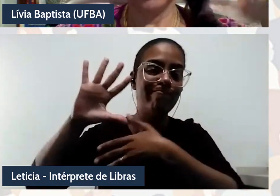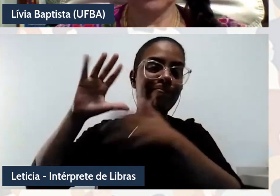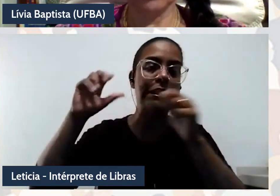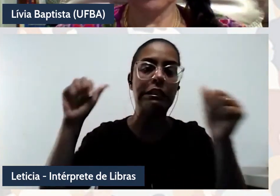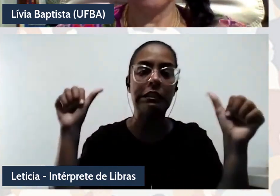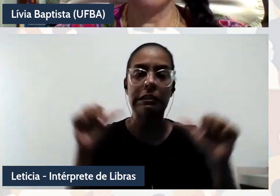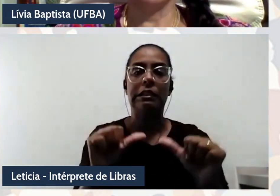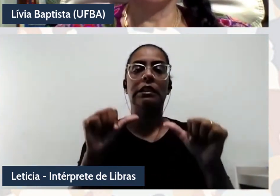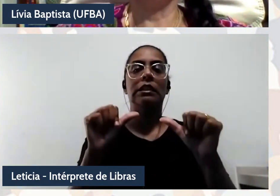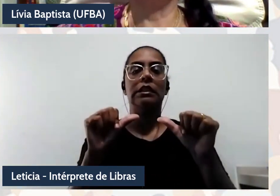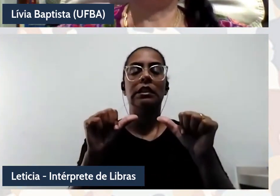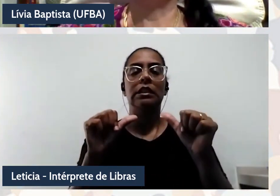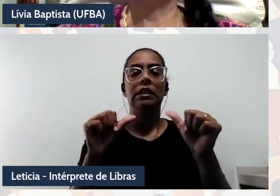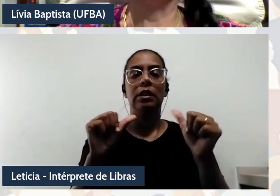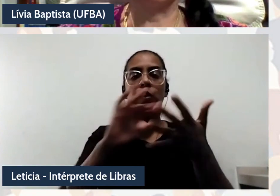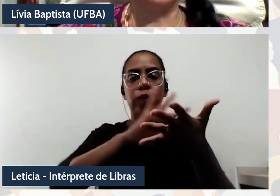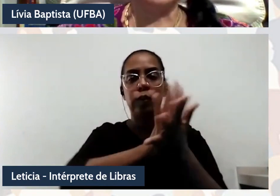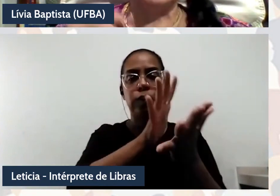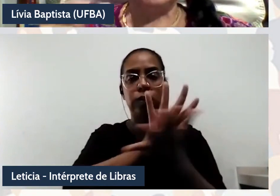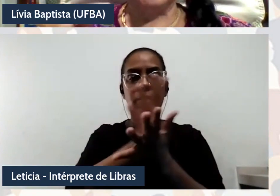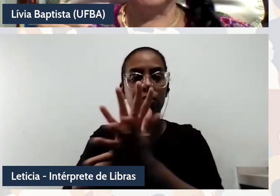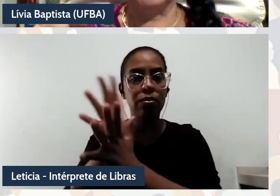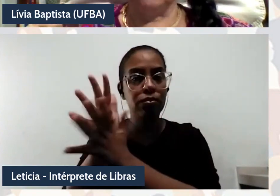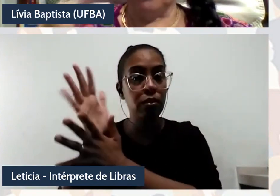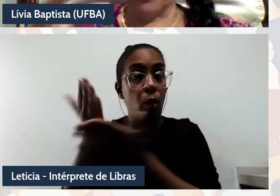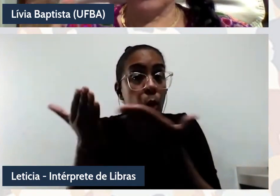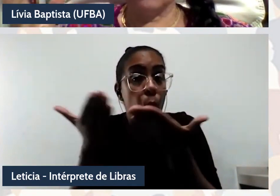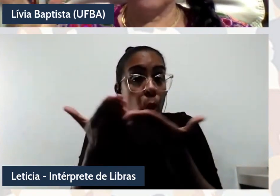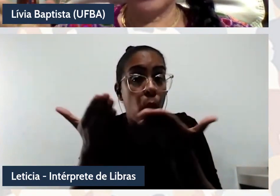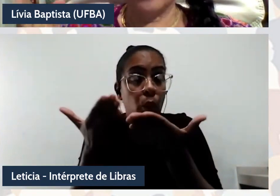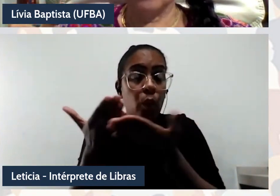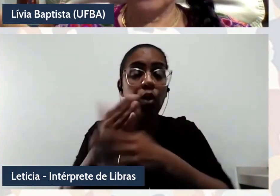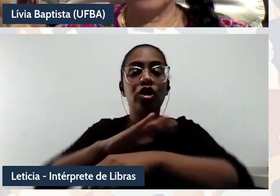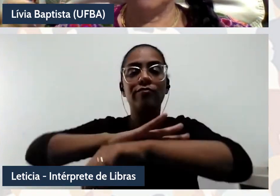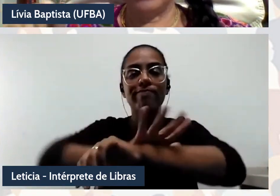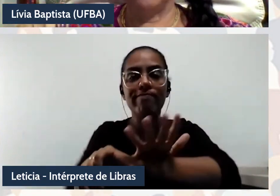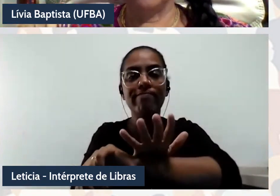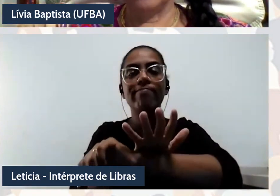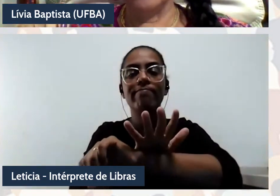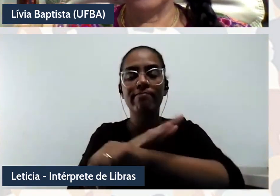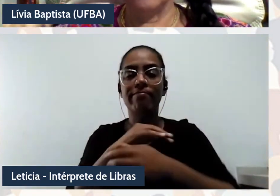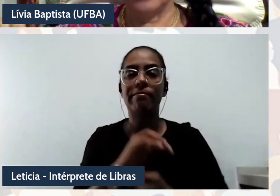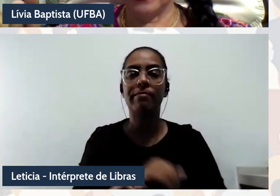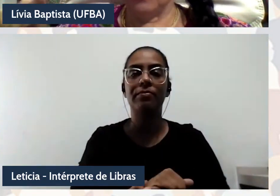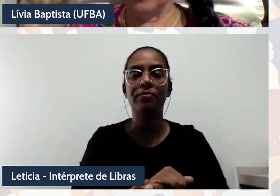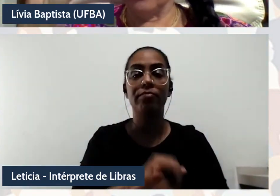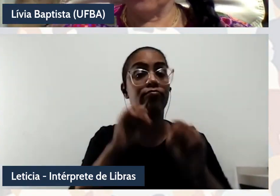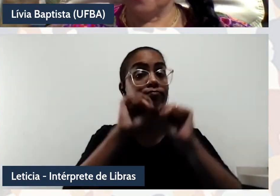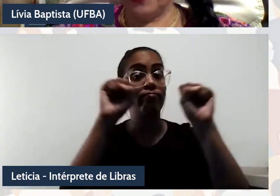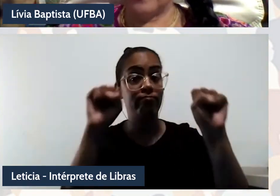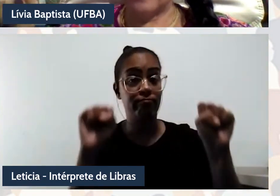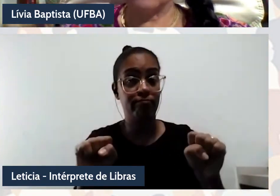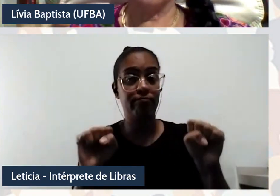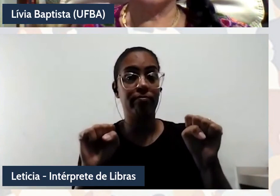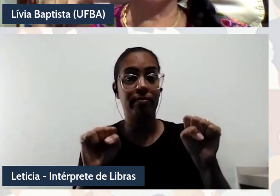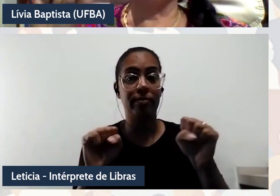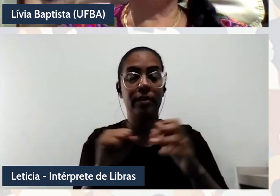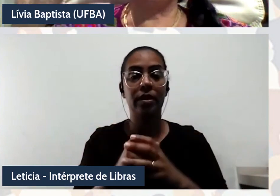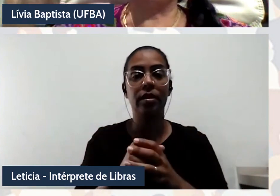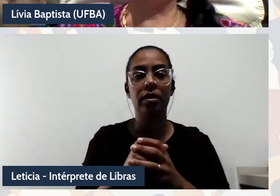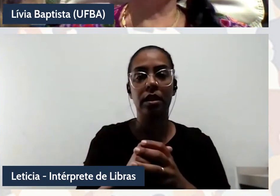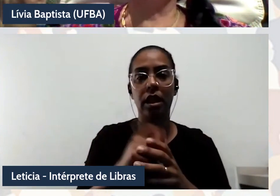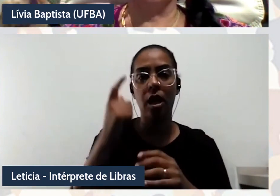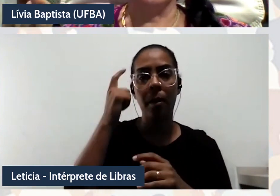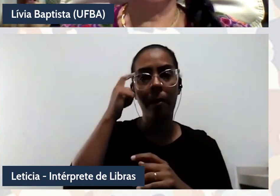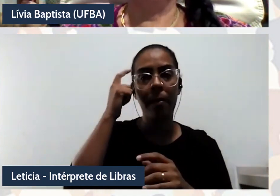como genocídio e hoje a gente pode ler como racismo. Então, um projeto de racismo sistemático, inclusive. Aí, quando a gente pensa, a gente está